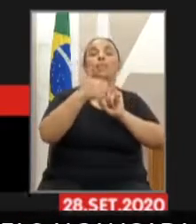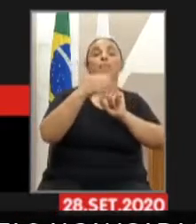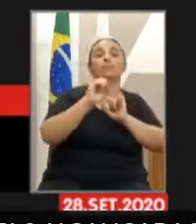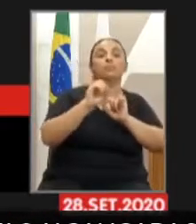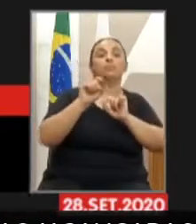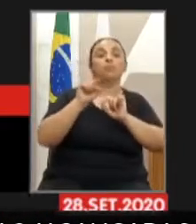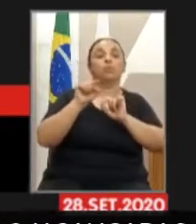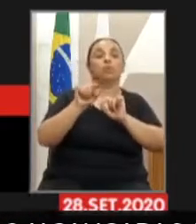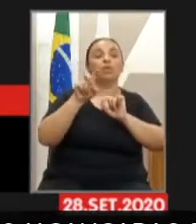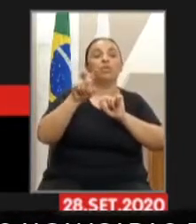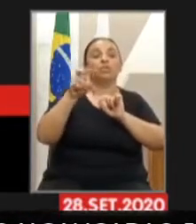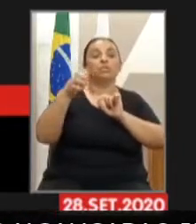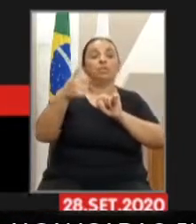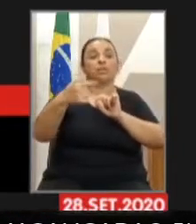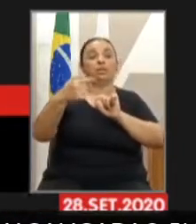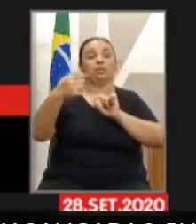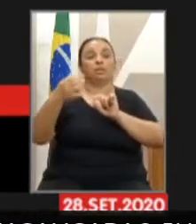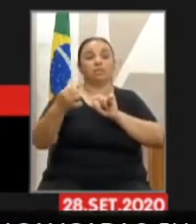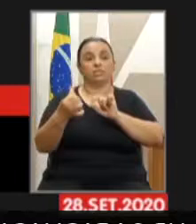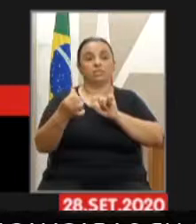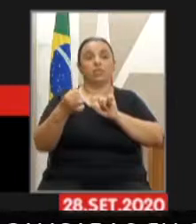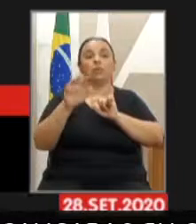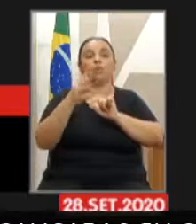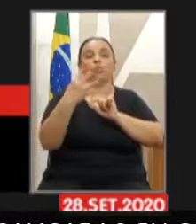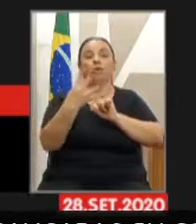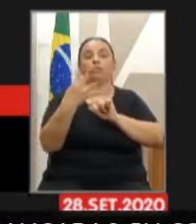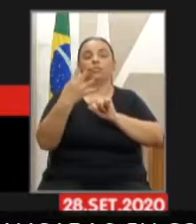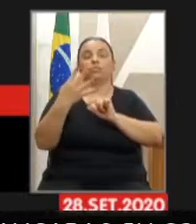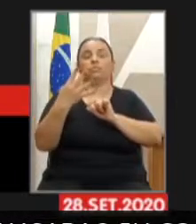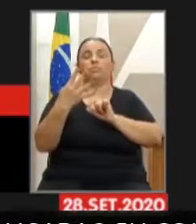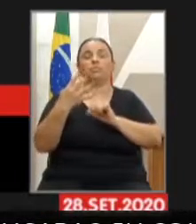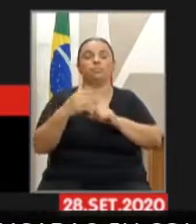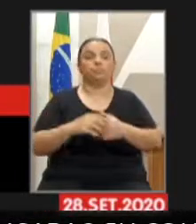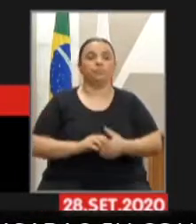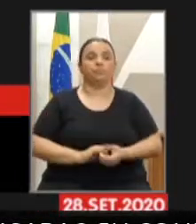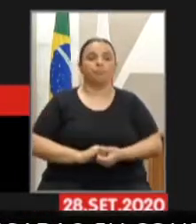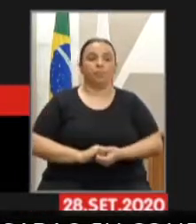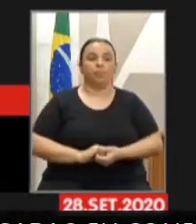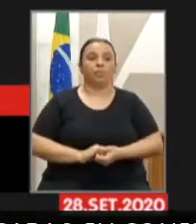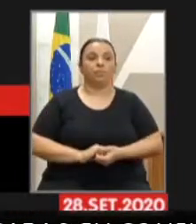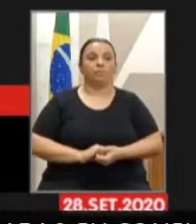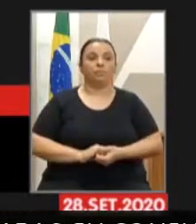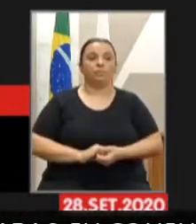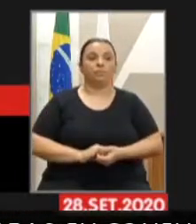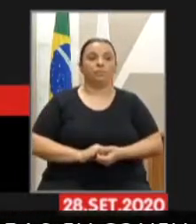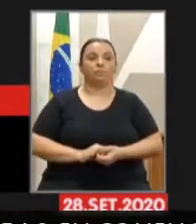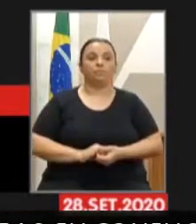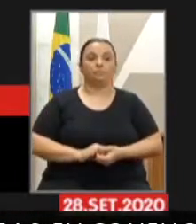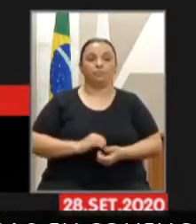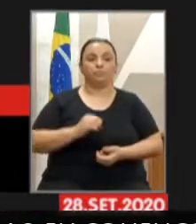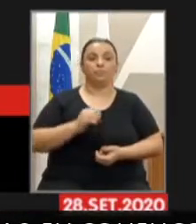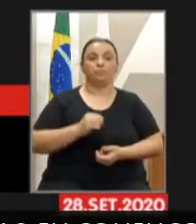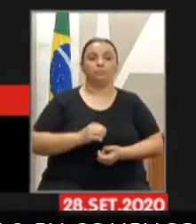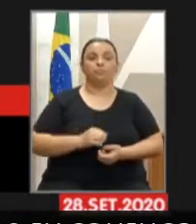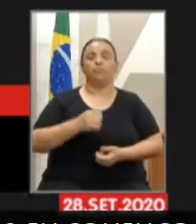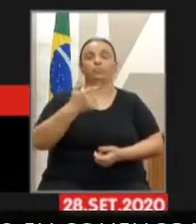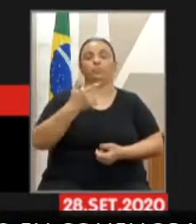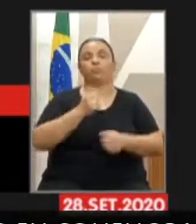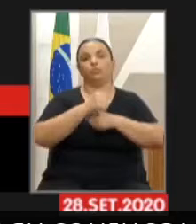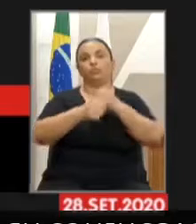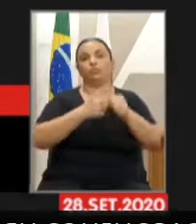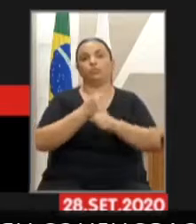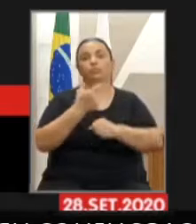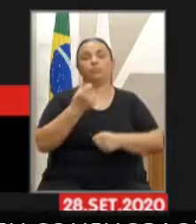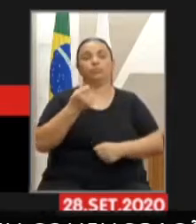que reconhece a Libras como a língua oficial da comunidade surda, além do decreto 5626 de 2005